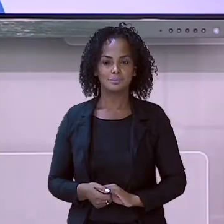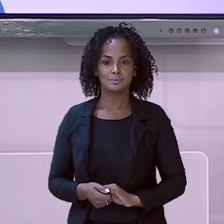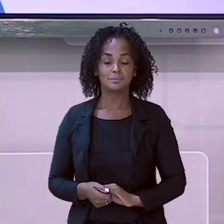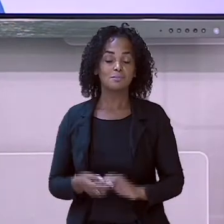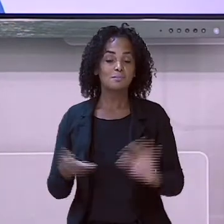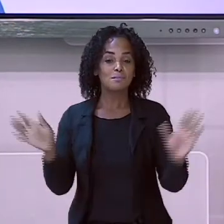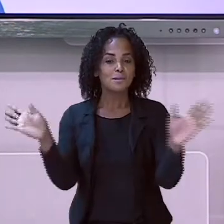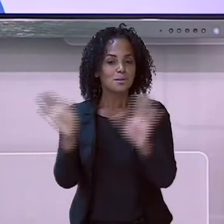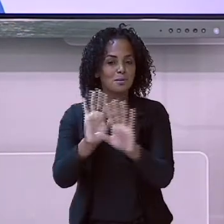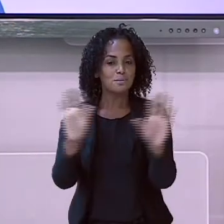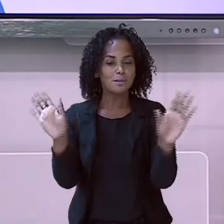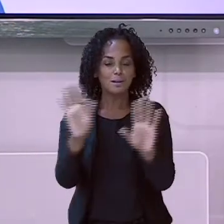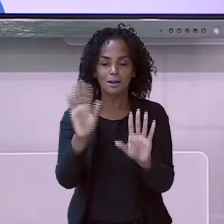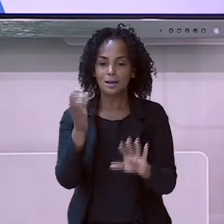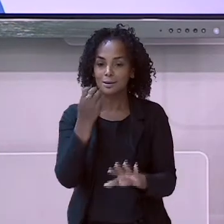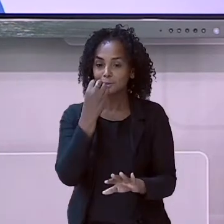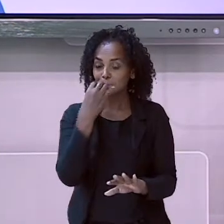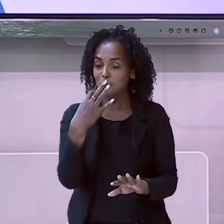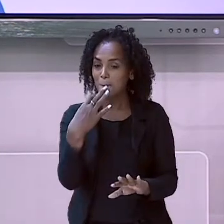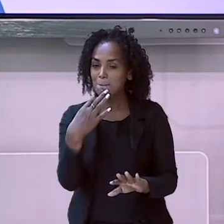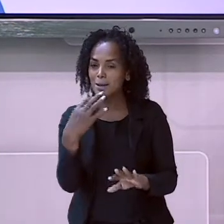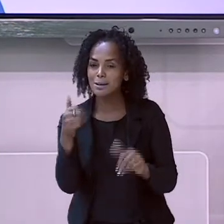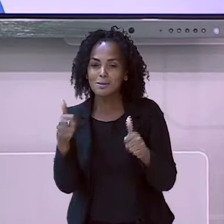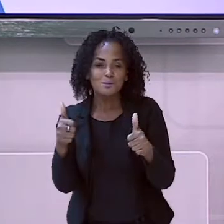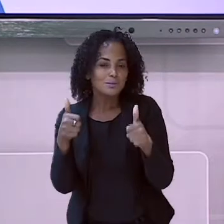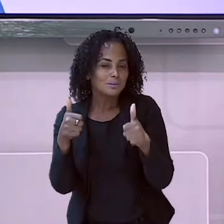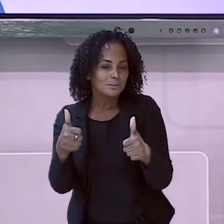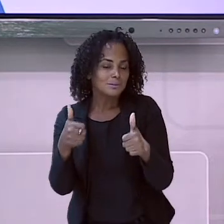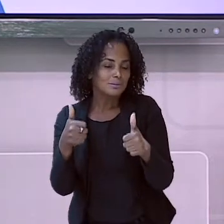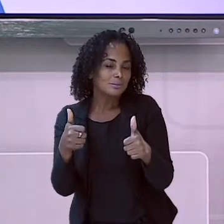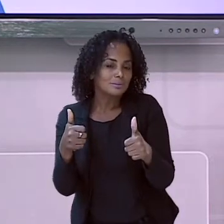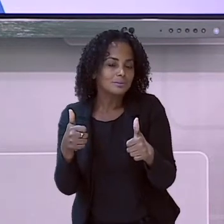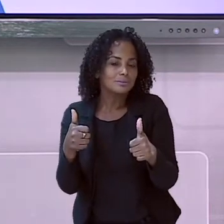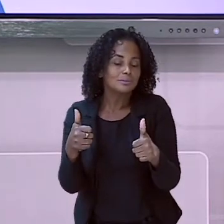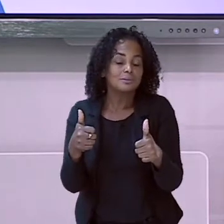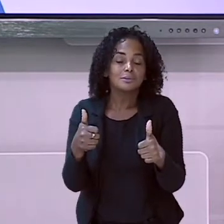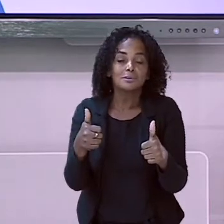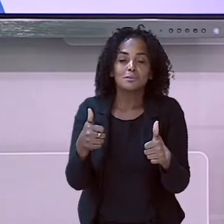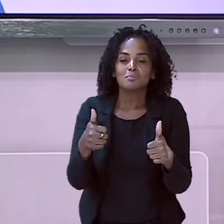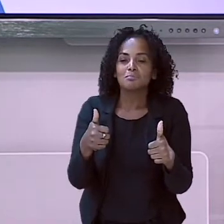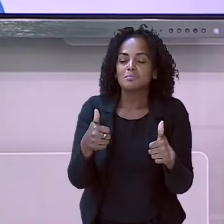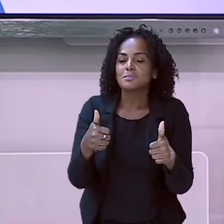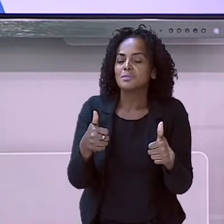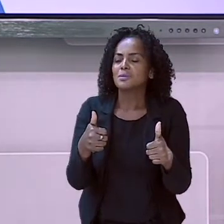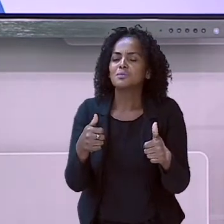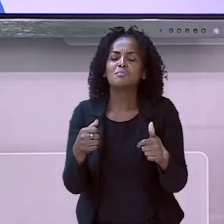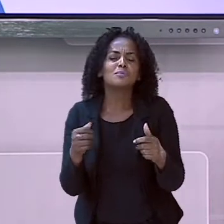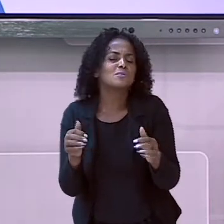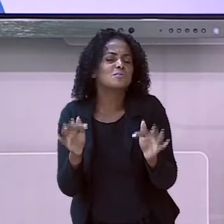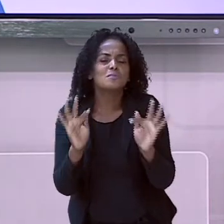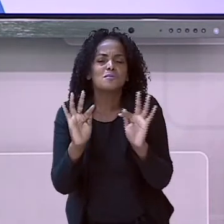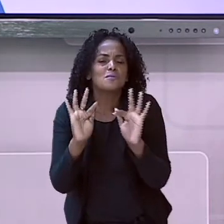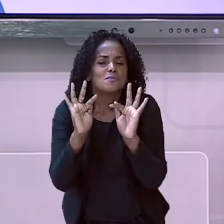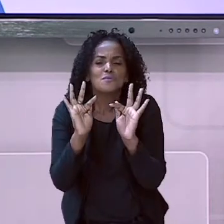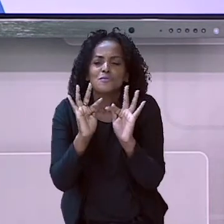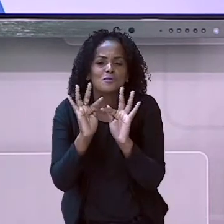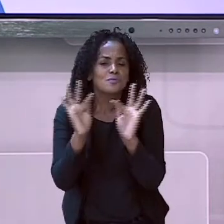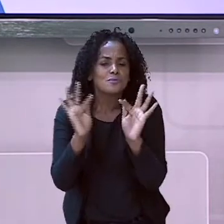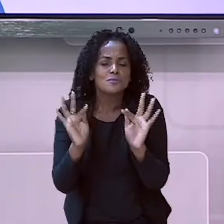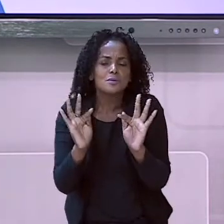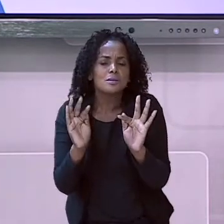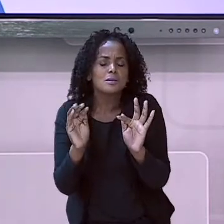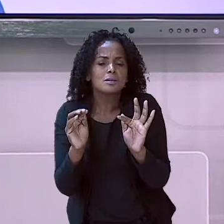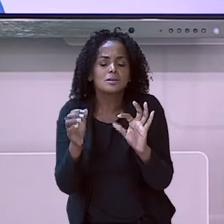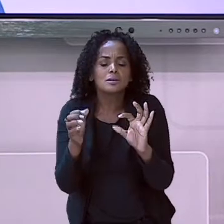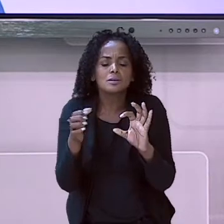Olá, tudo bem com você? Eu estou muito feliz de ter você aqui